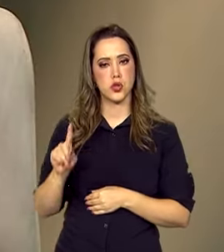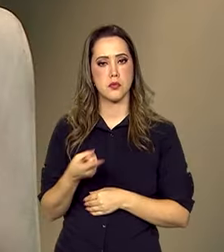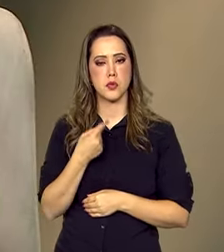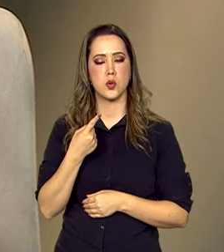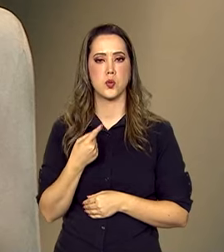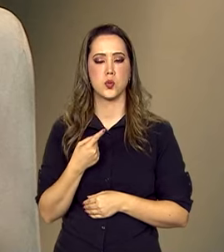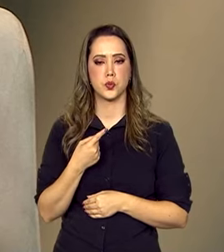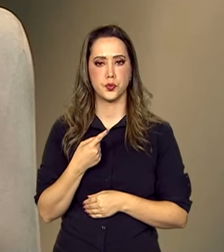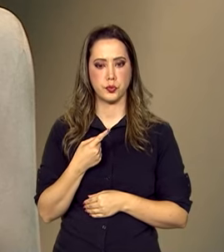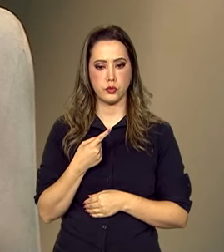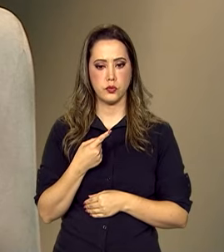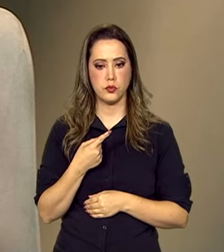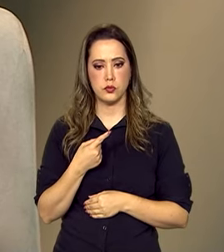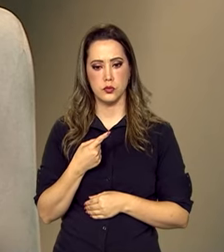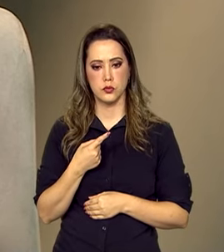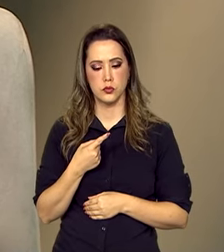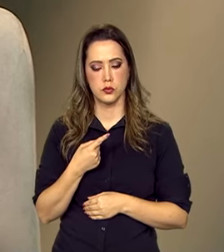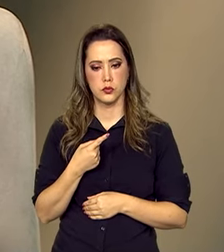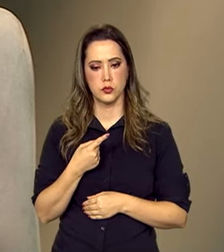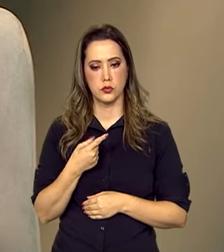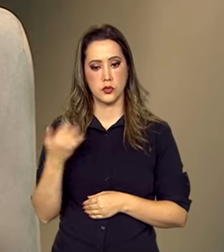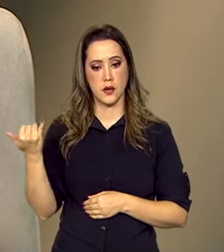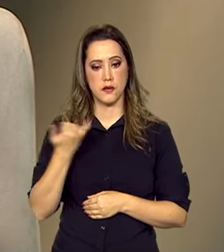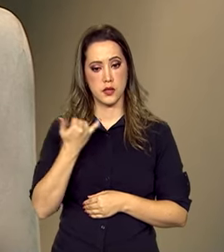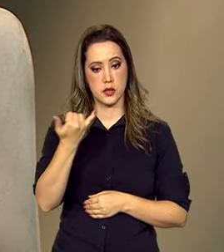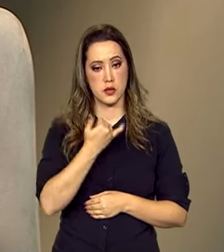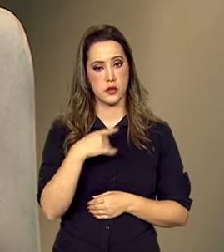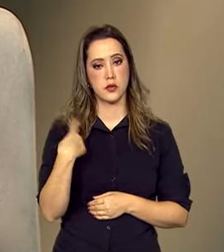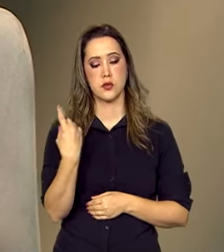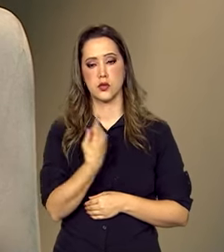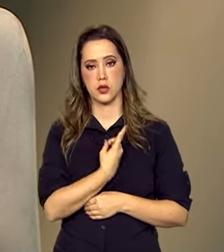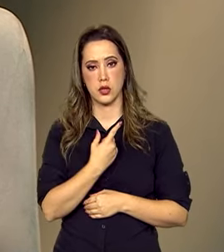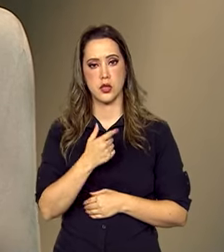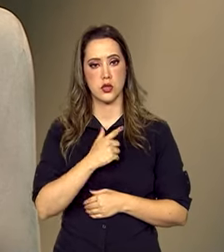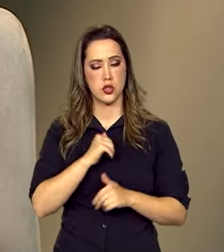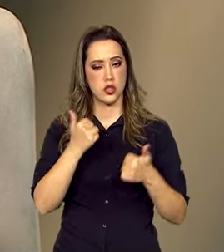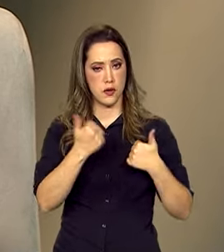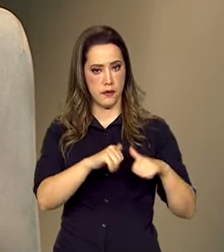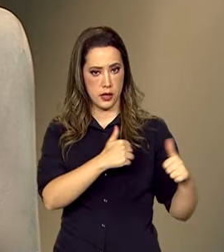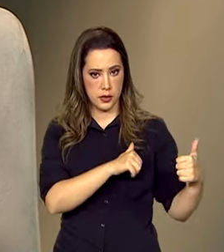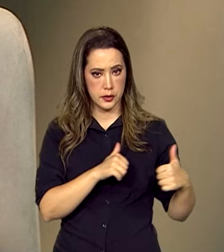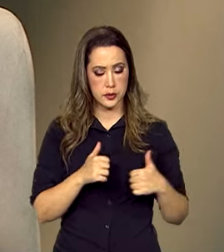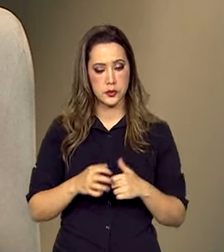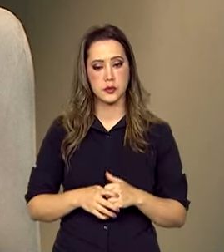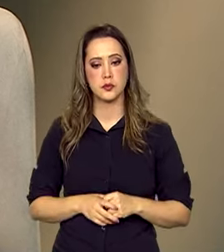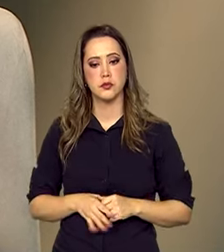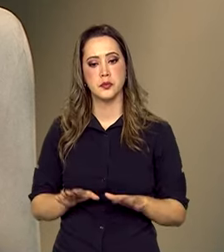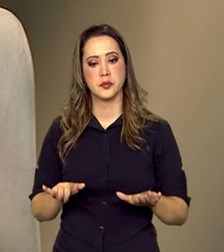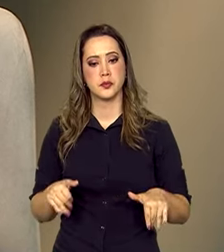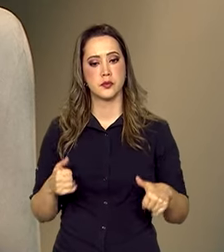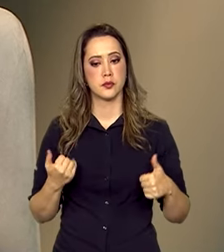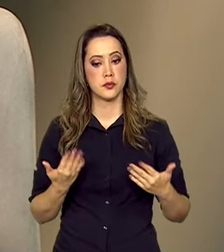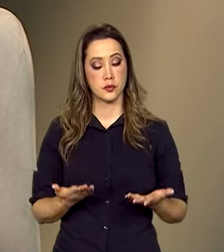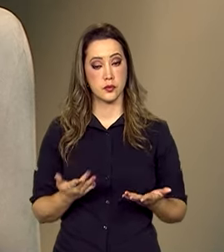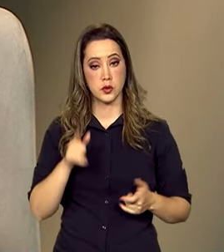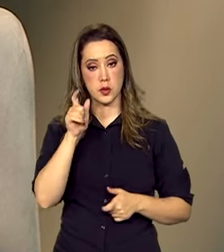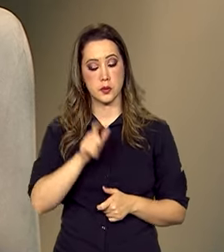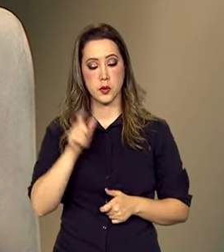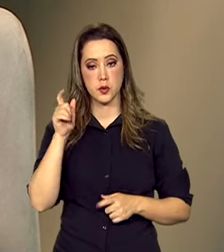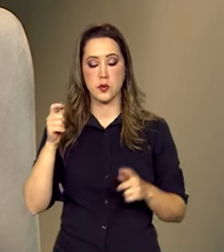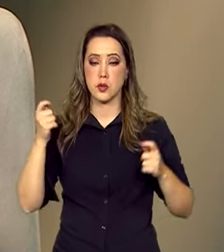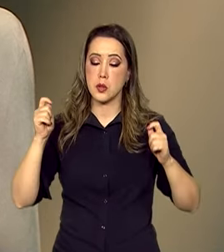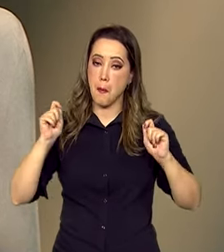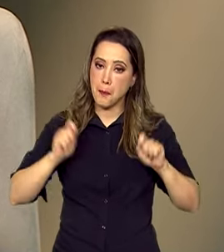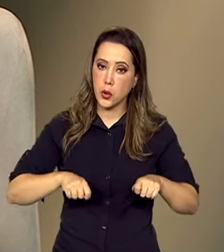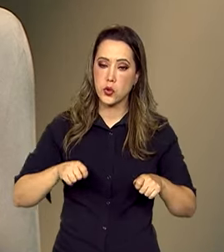ocorrências que nós estamos analisando, né? Então, o consumidor não só